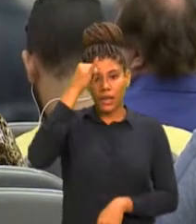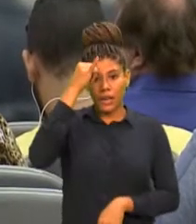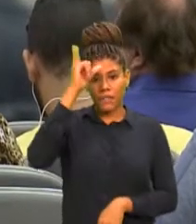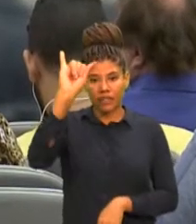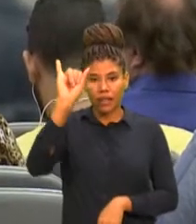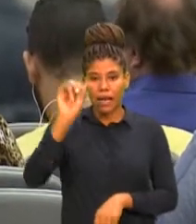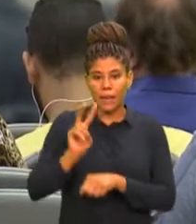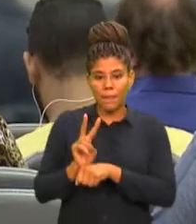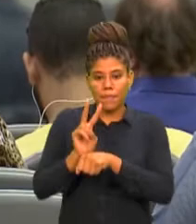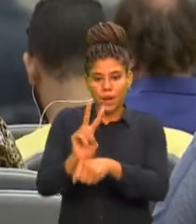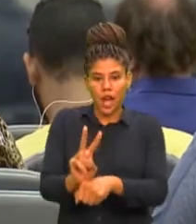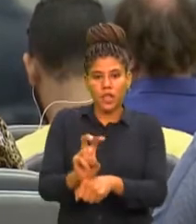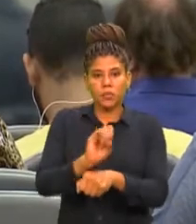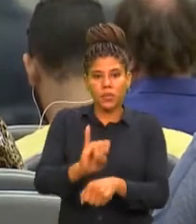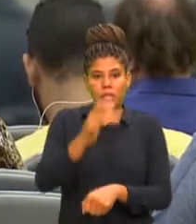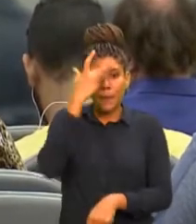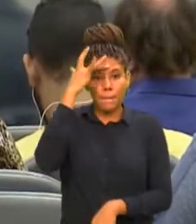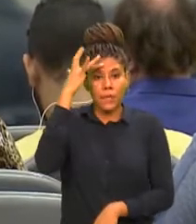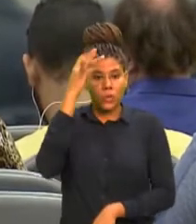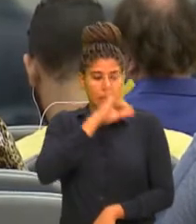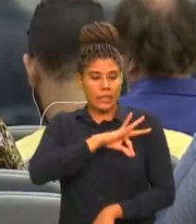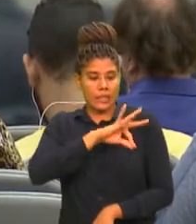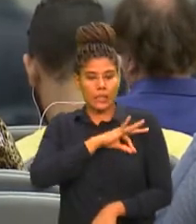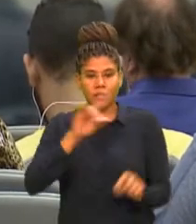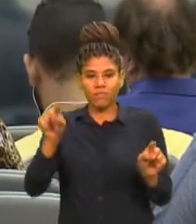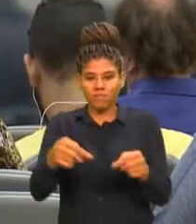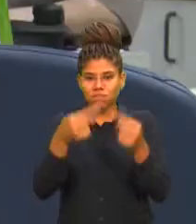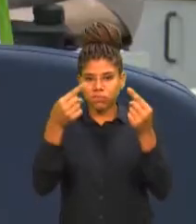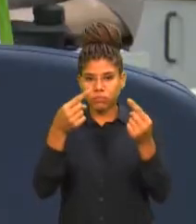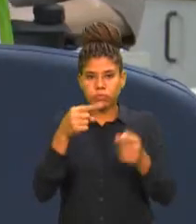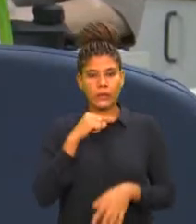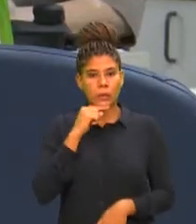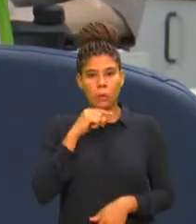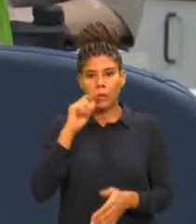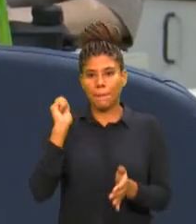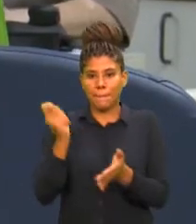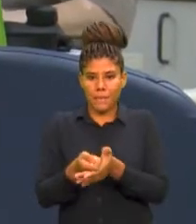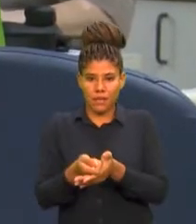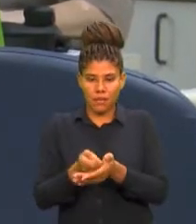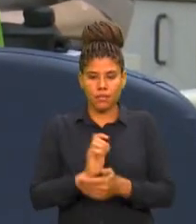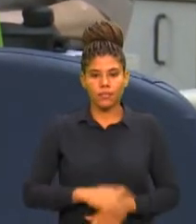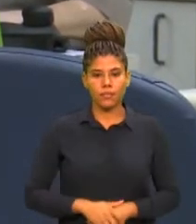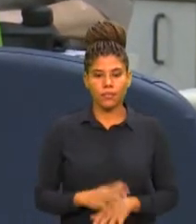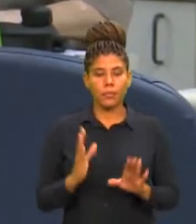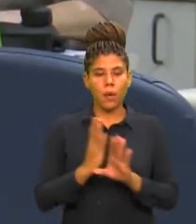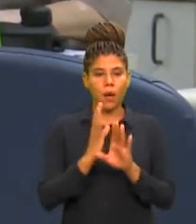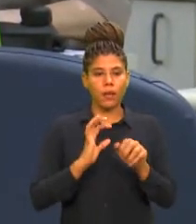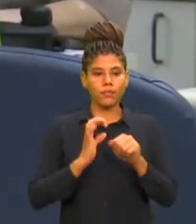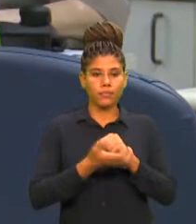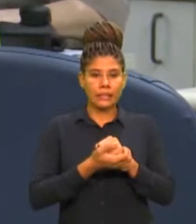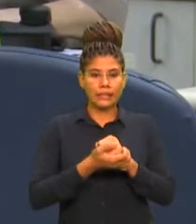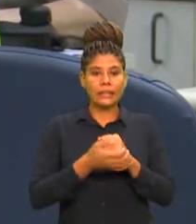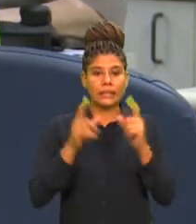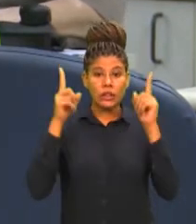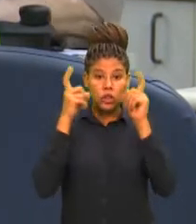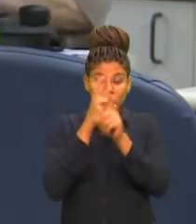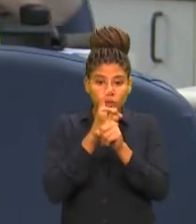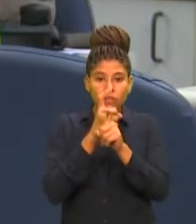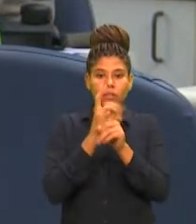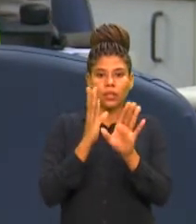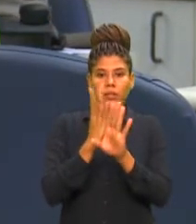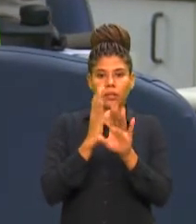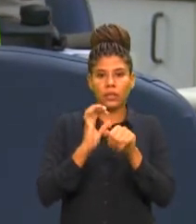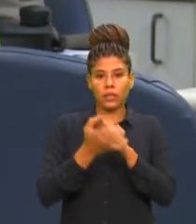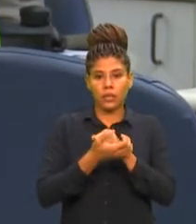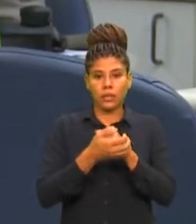capacidade de pagamento do consumidor, levando em conta o cenário de dificuldades econômicas agravado pela pandemia e pela oferta de